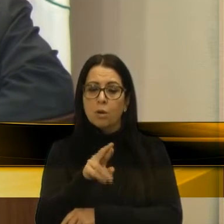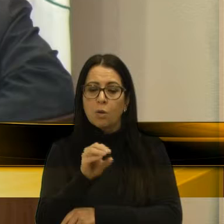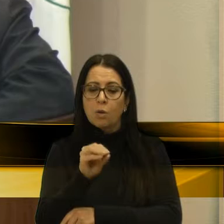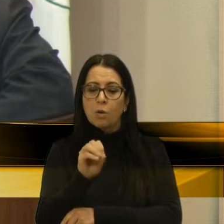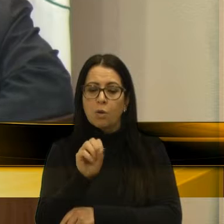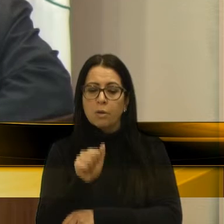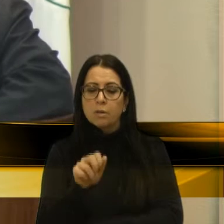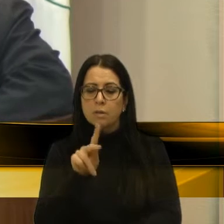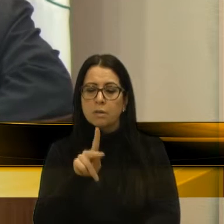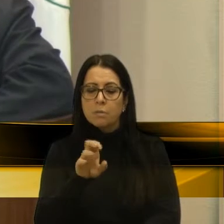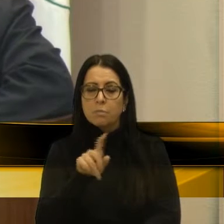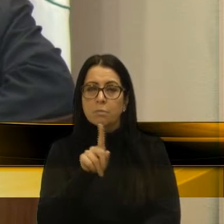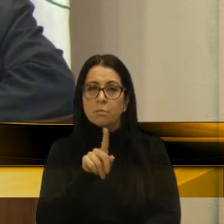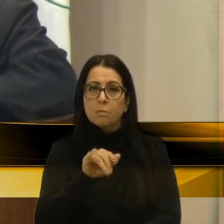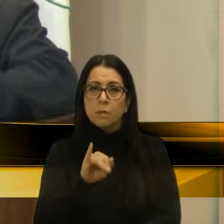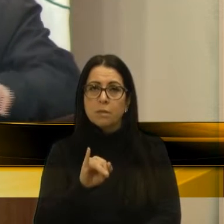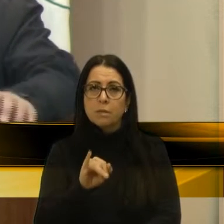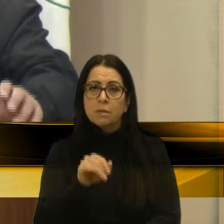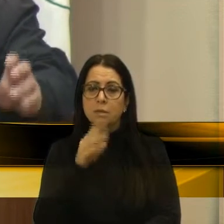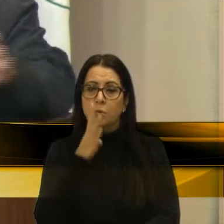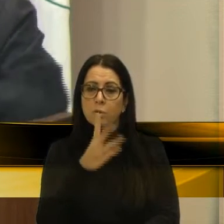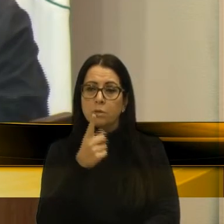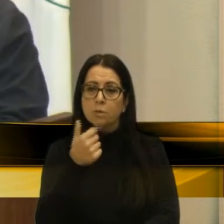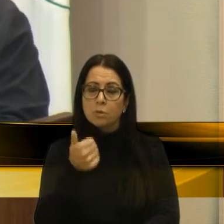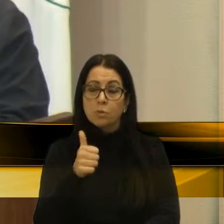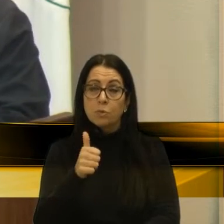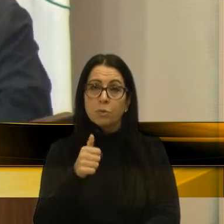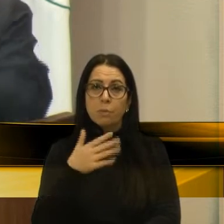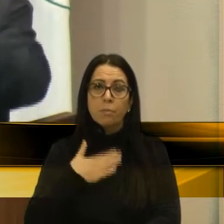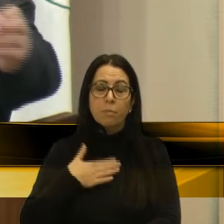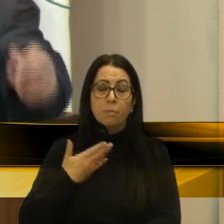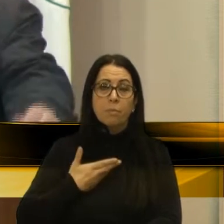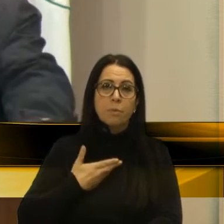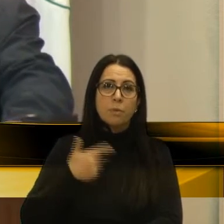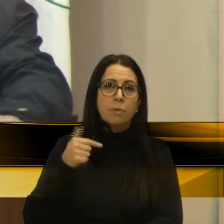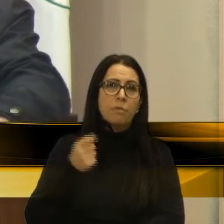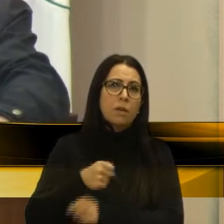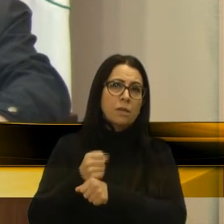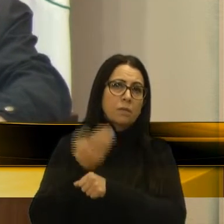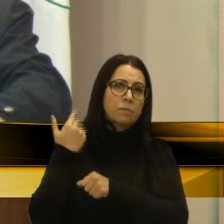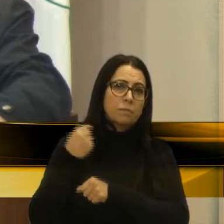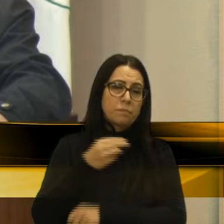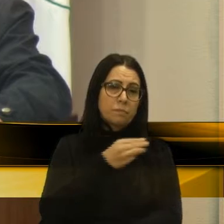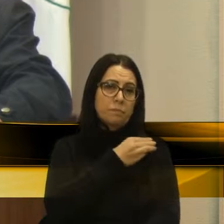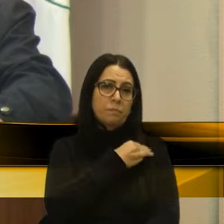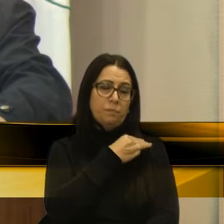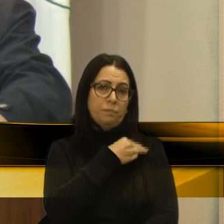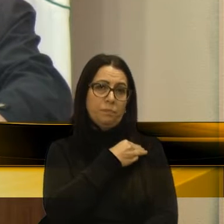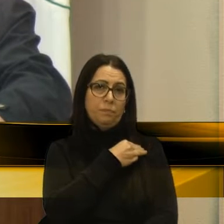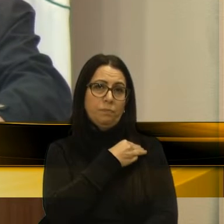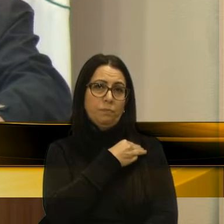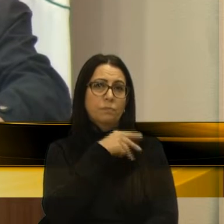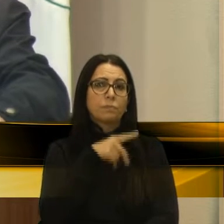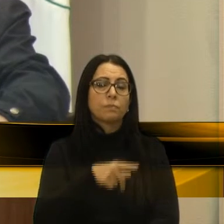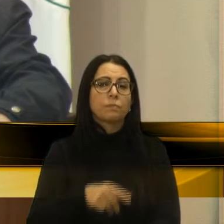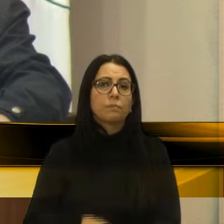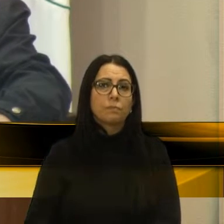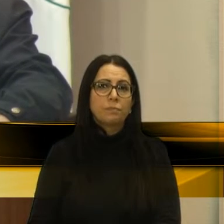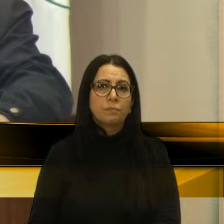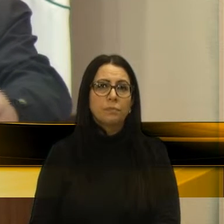411. Isso aqui é um amigo meu que trabalhava junto comigo há muitos anos na Marco Polo, onde ele